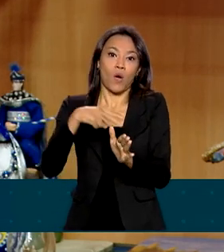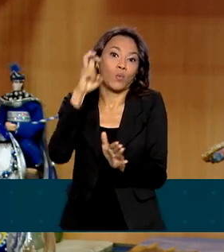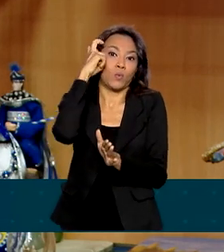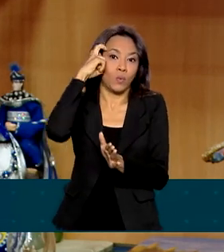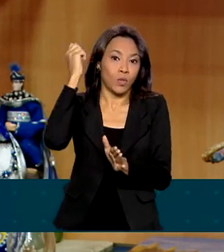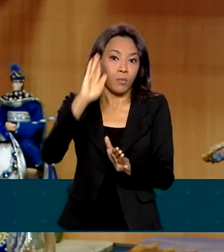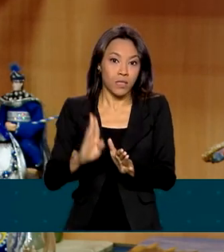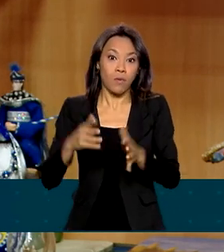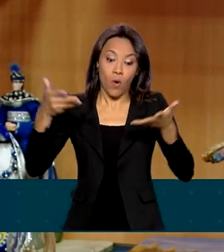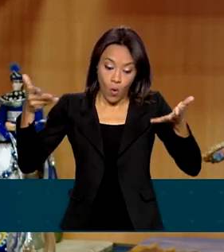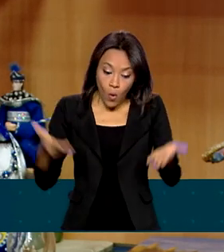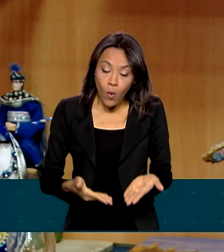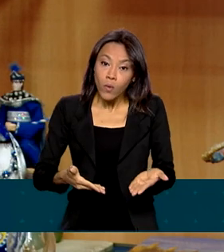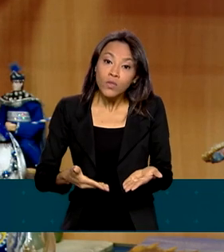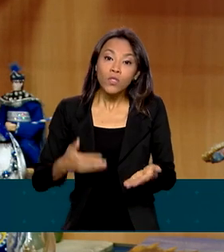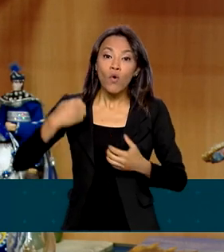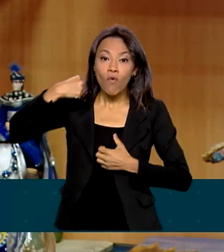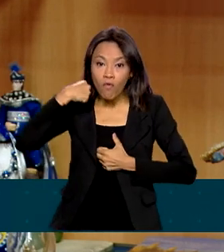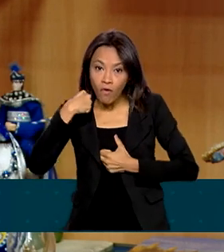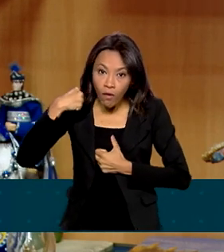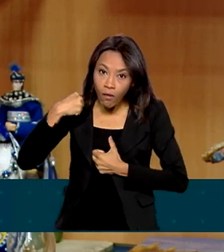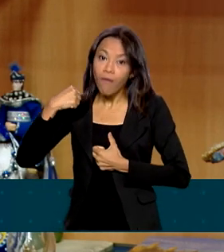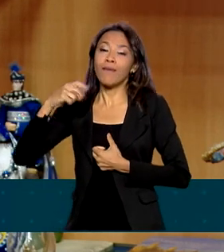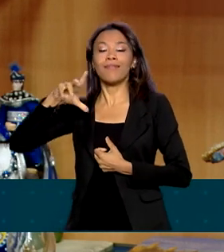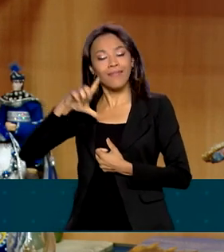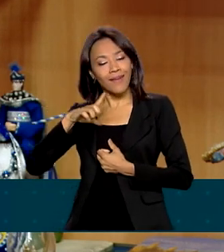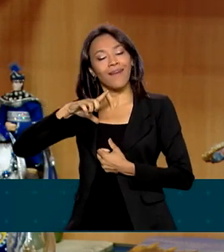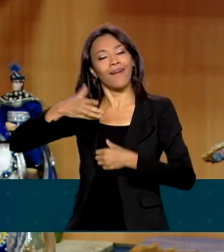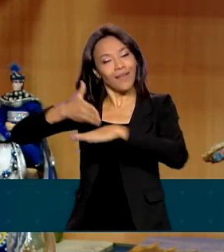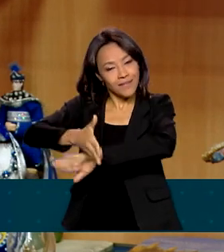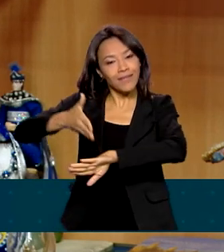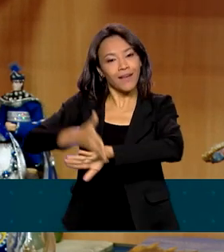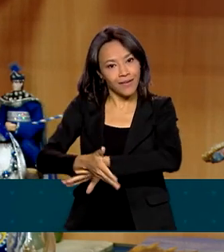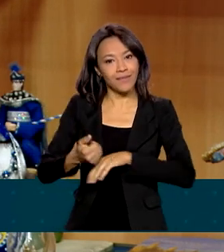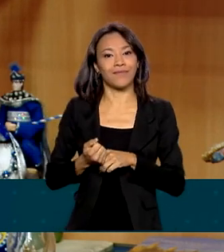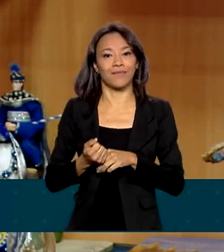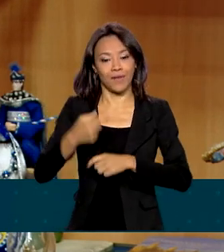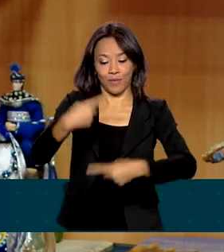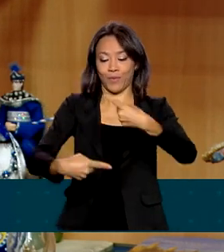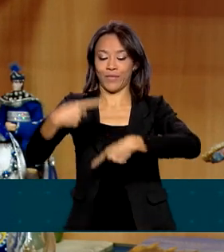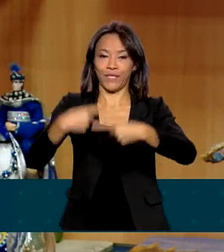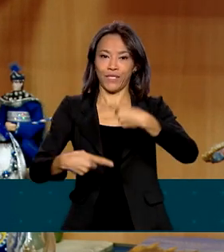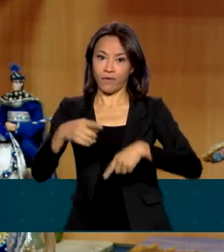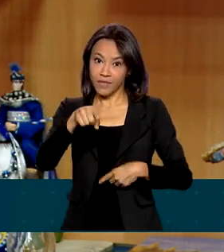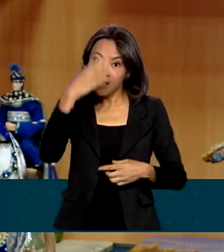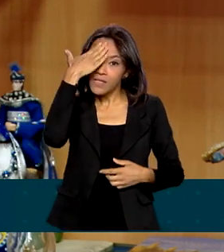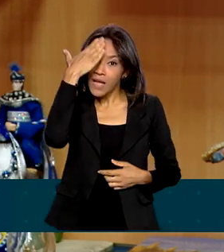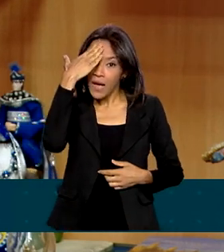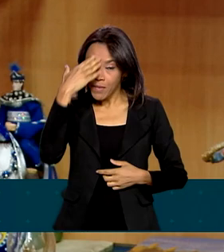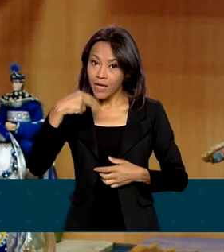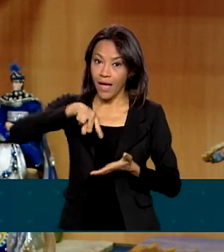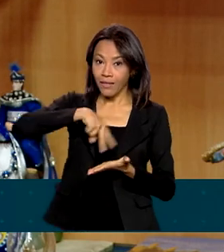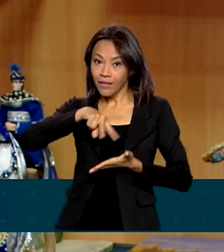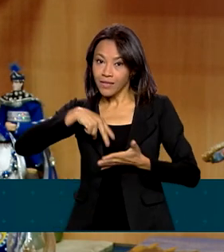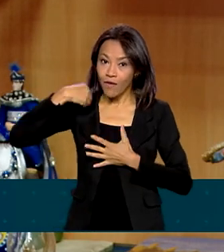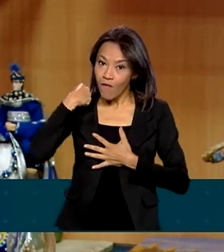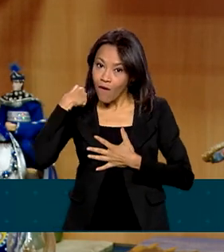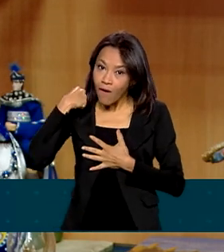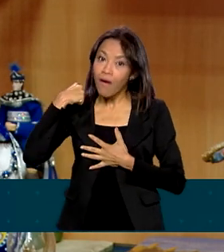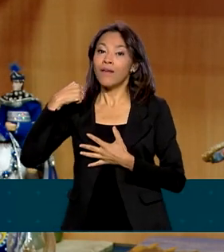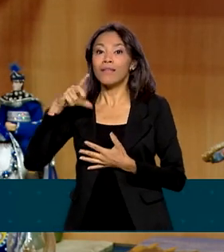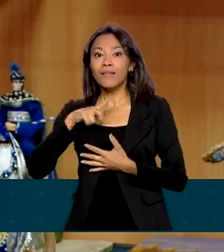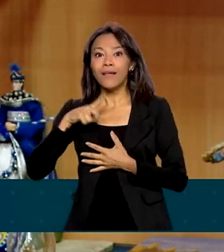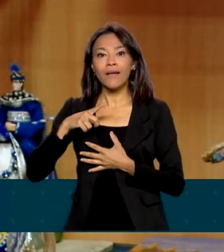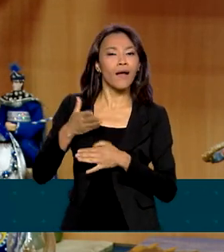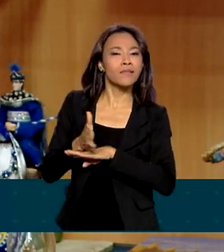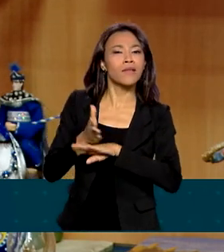disso, o forró tem sim acesso a políticas públicas. Você vê que o forró, o que é acesso? Você tem acesso